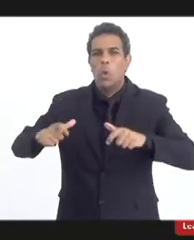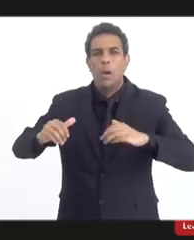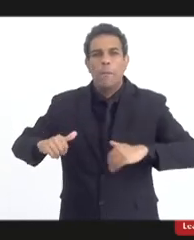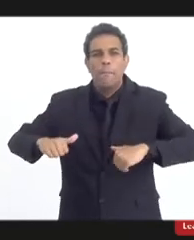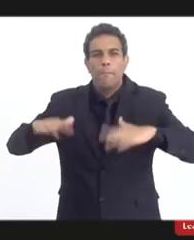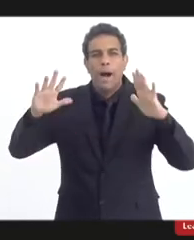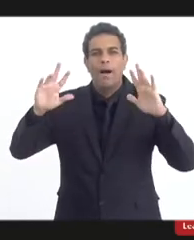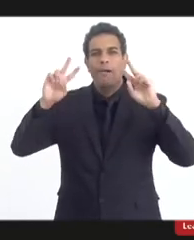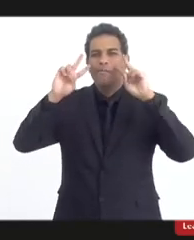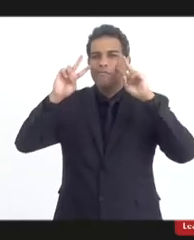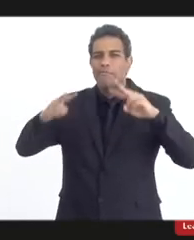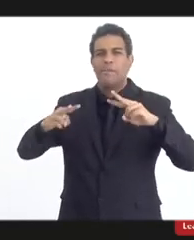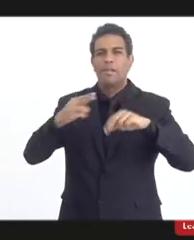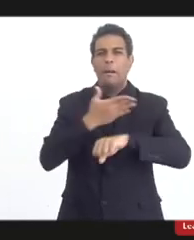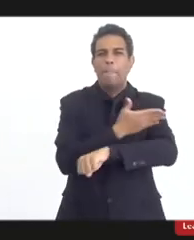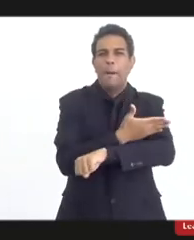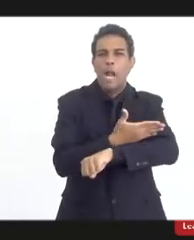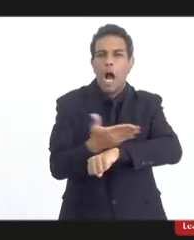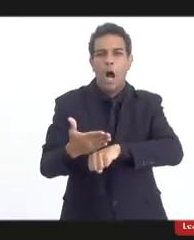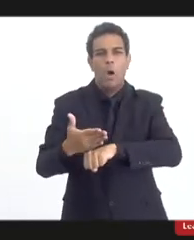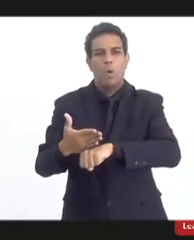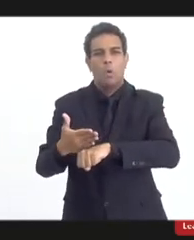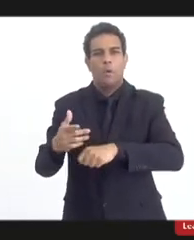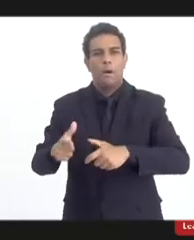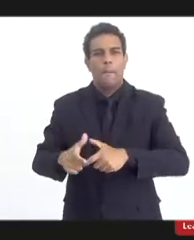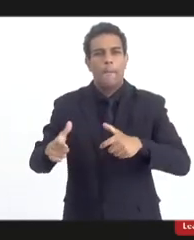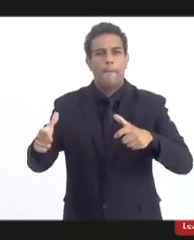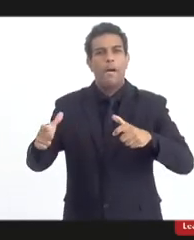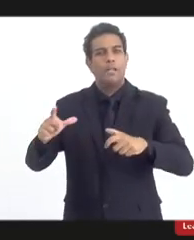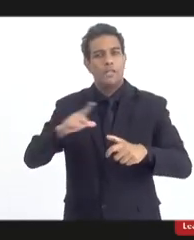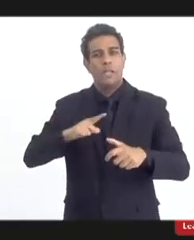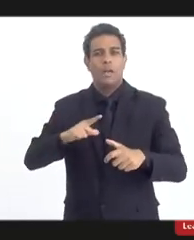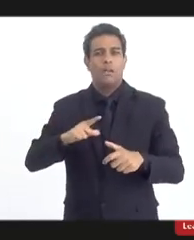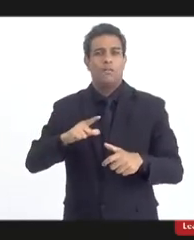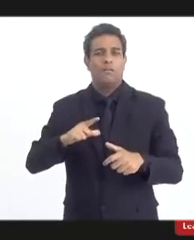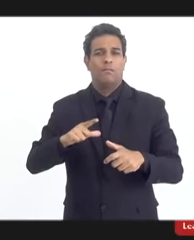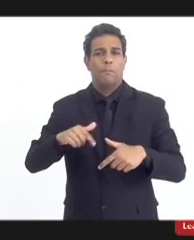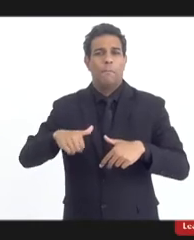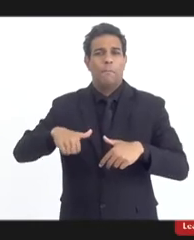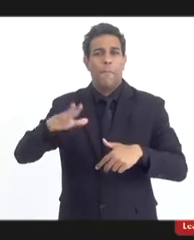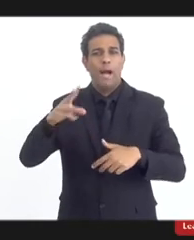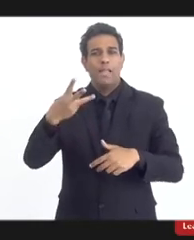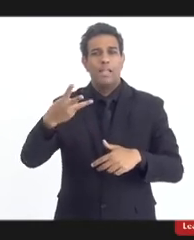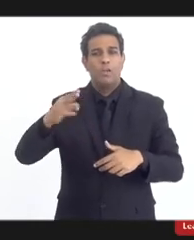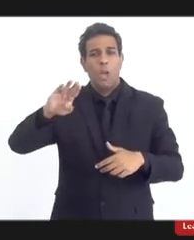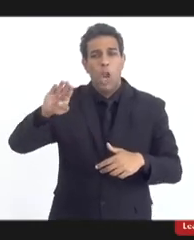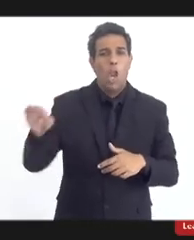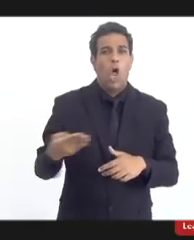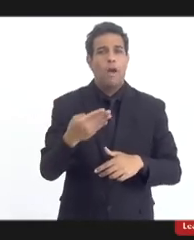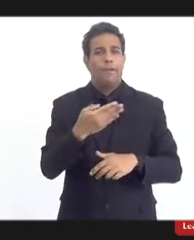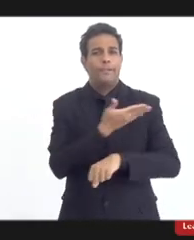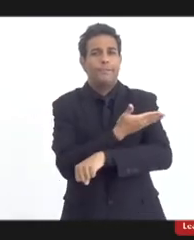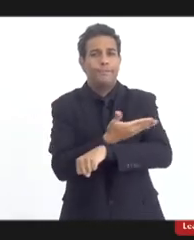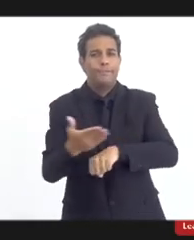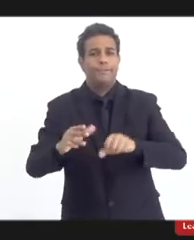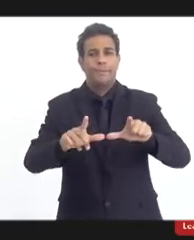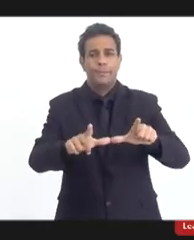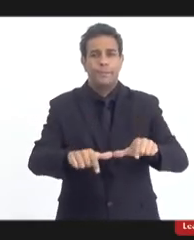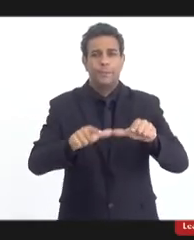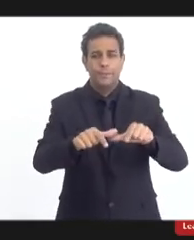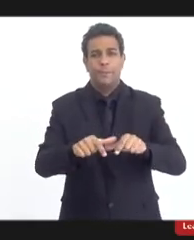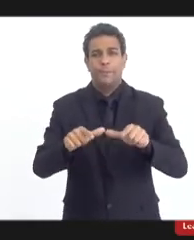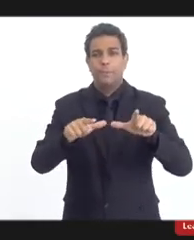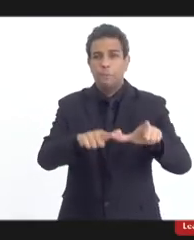brancos do país. Então, a aderência